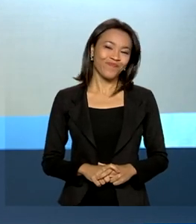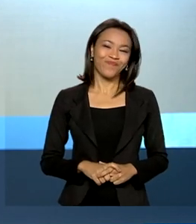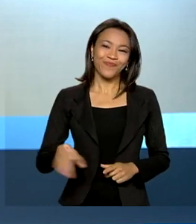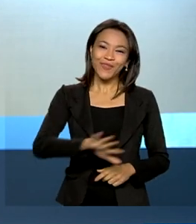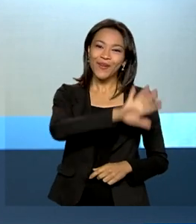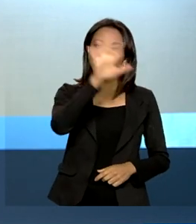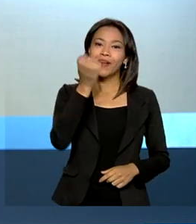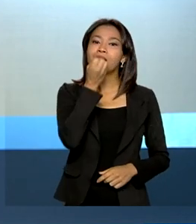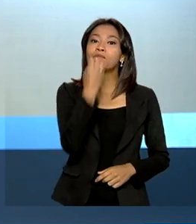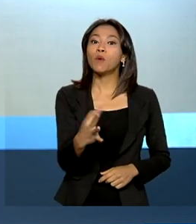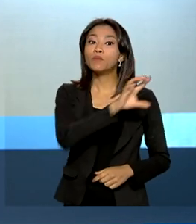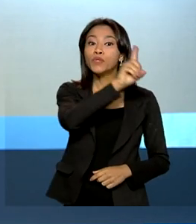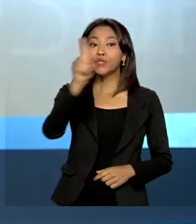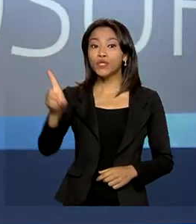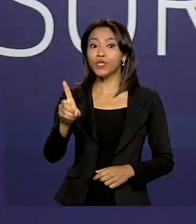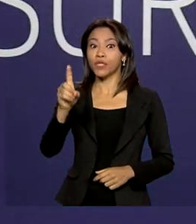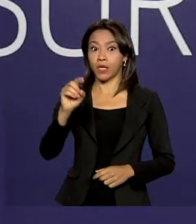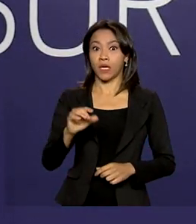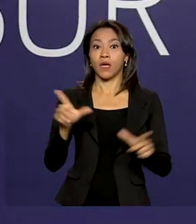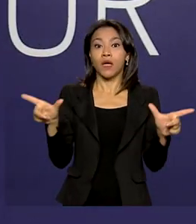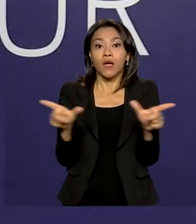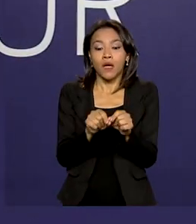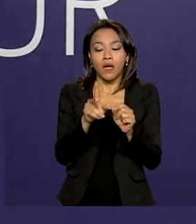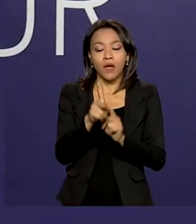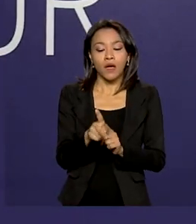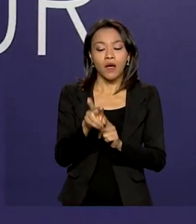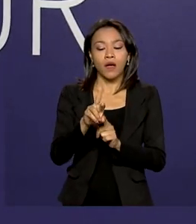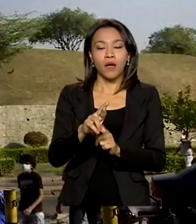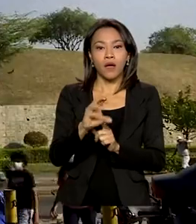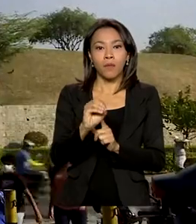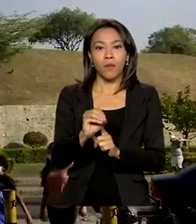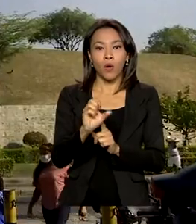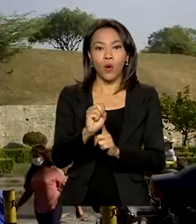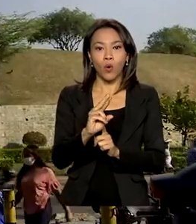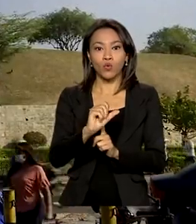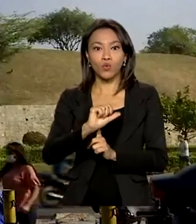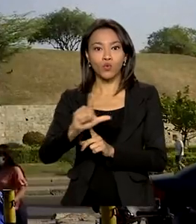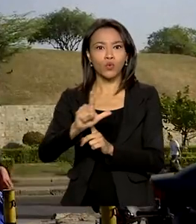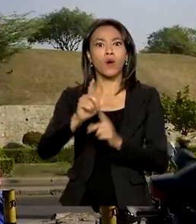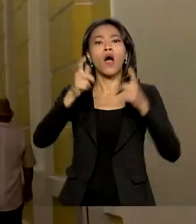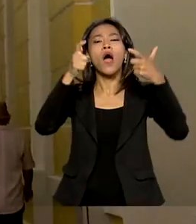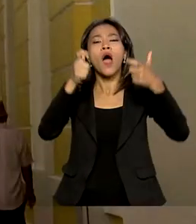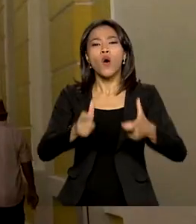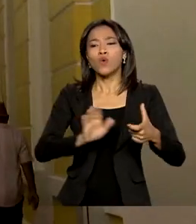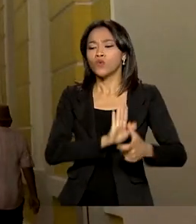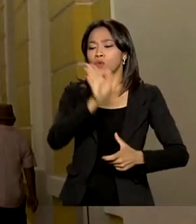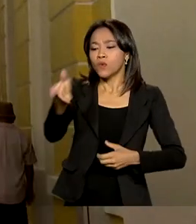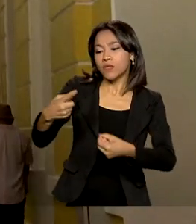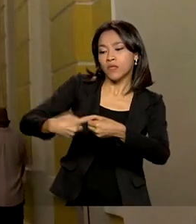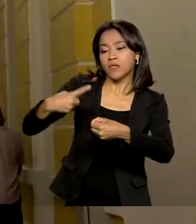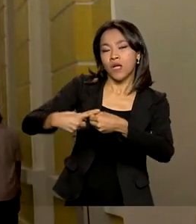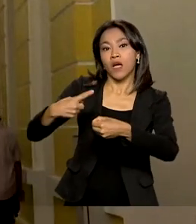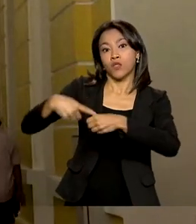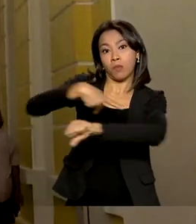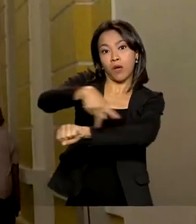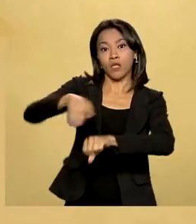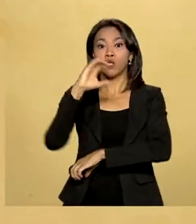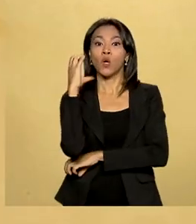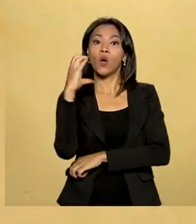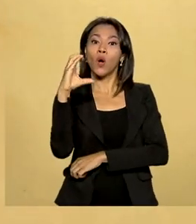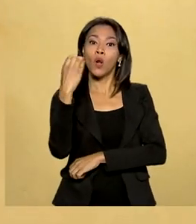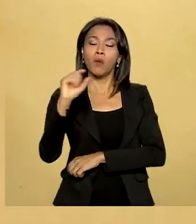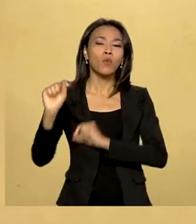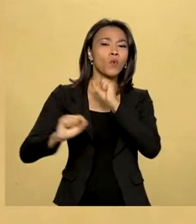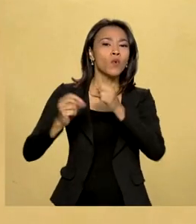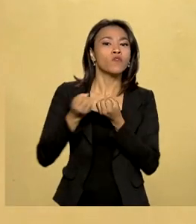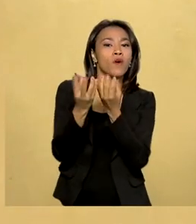Olá, bom dia. ProSul, direto de Cartagena das Índias, na Colômbia, as informações sobre